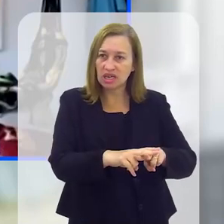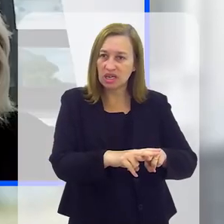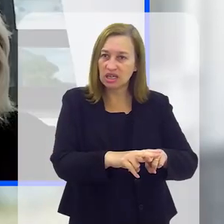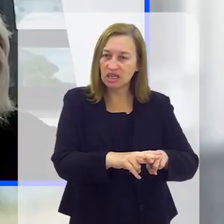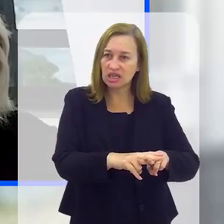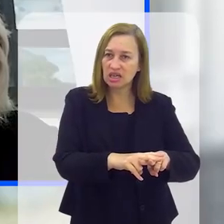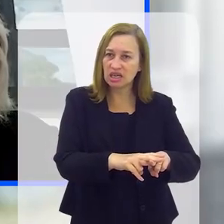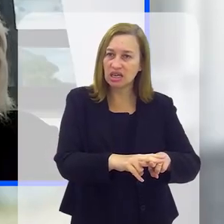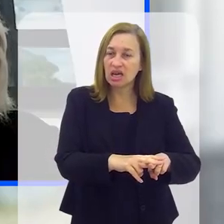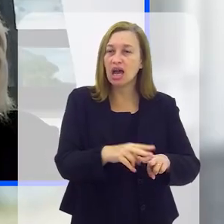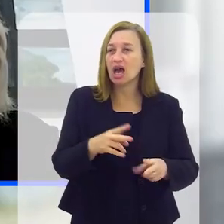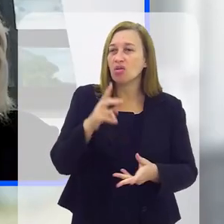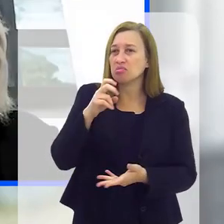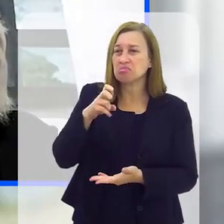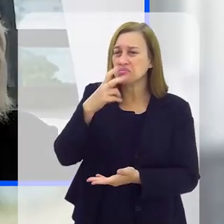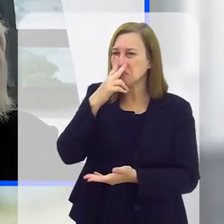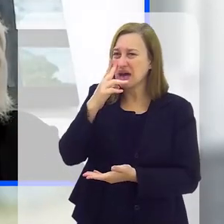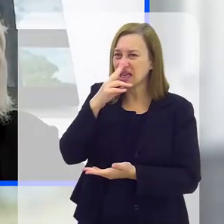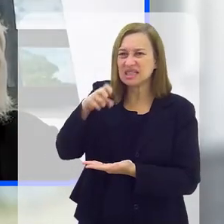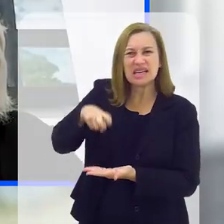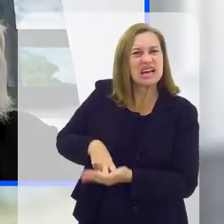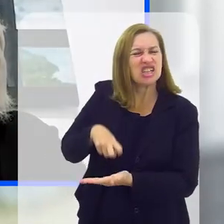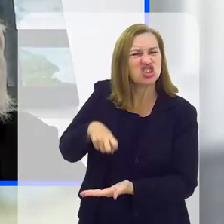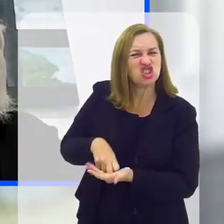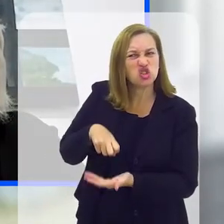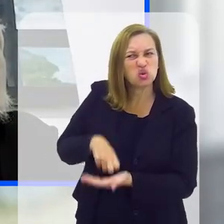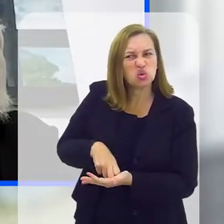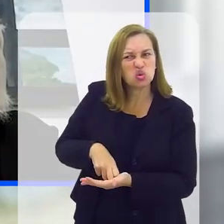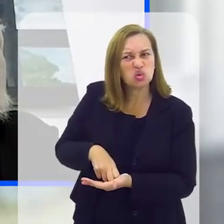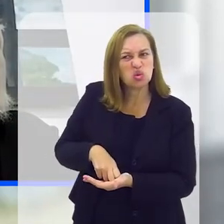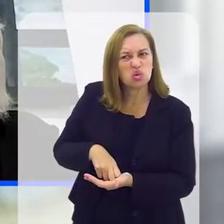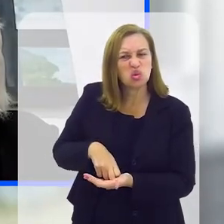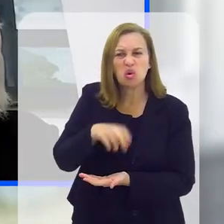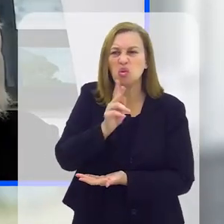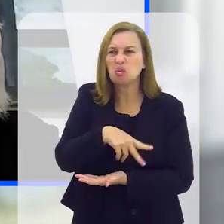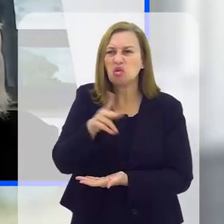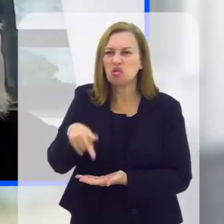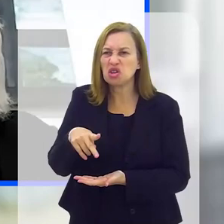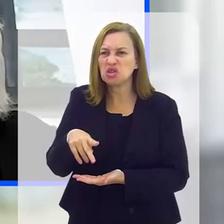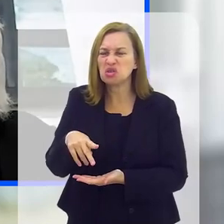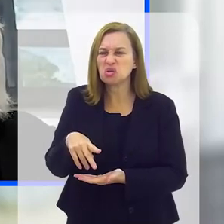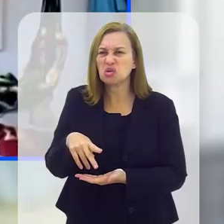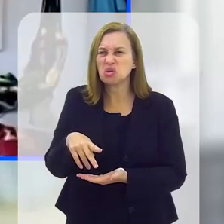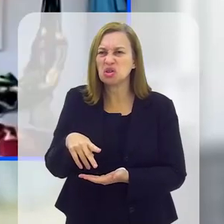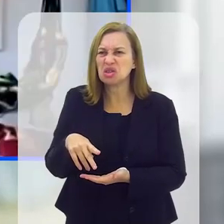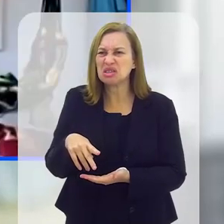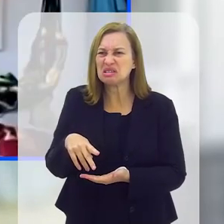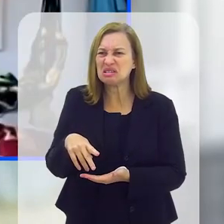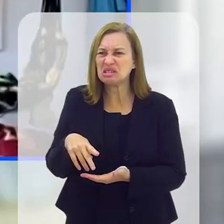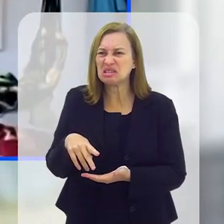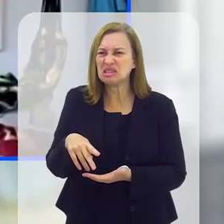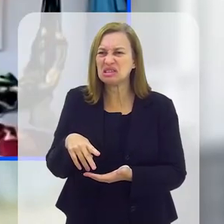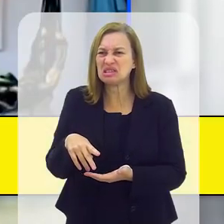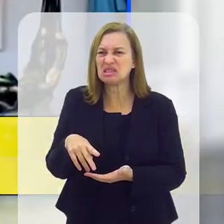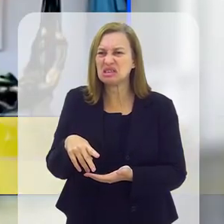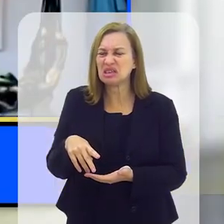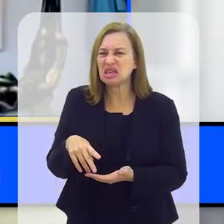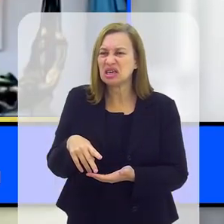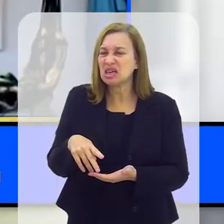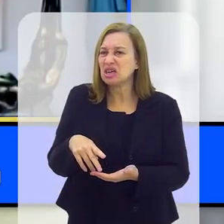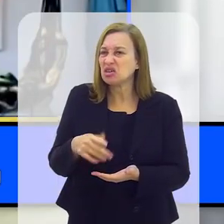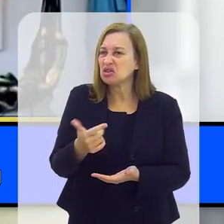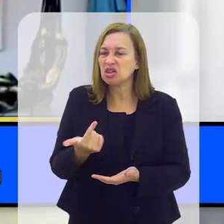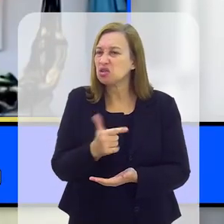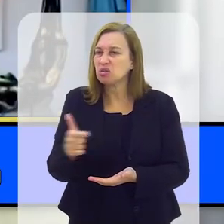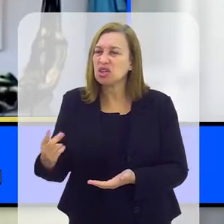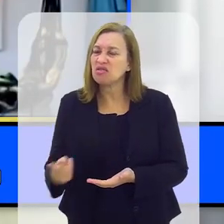como se estivessem sendo castigados. Fossem professores de baixa qualidade, e aí, como não serve